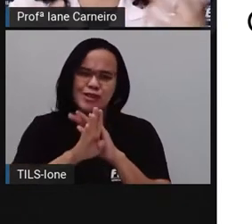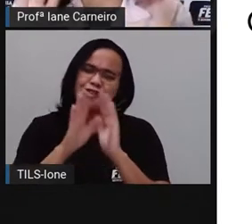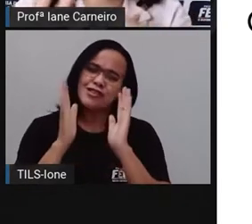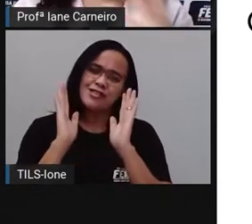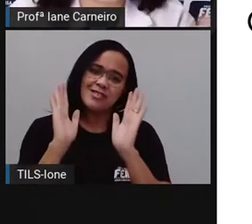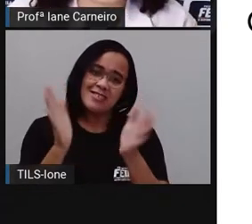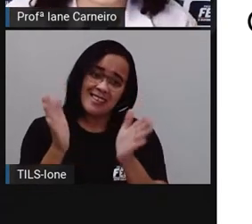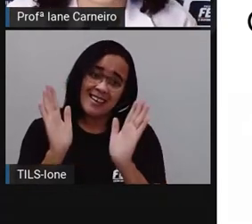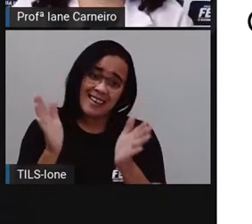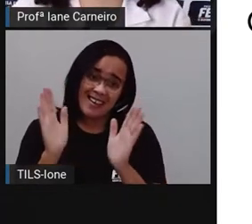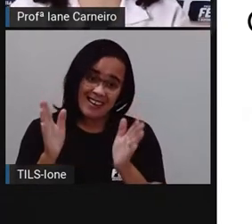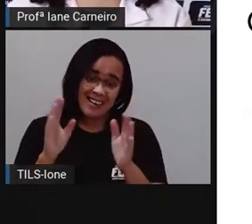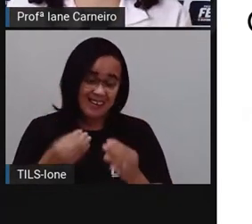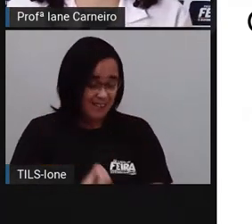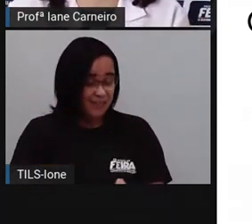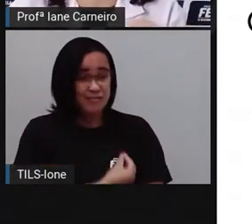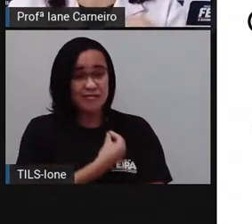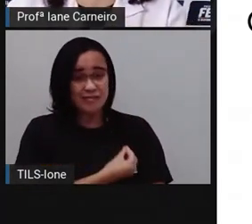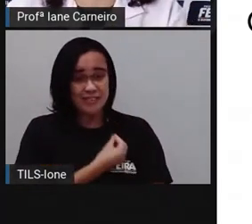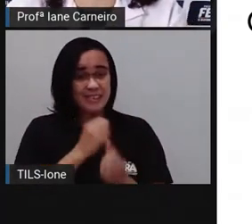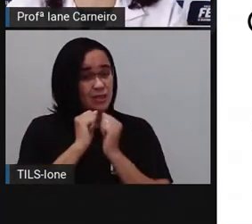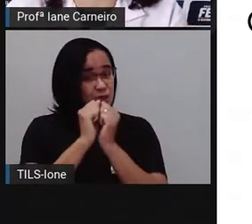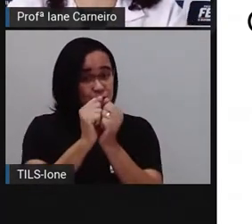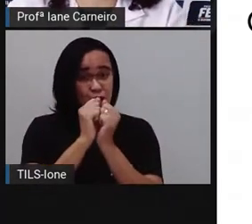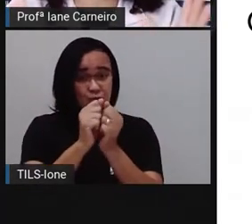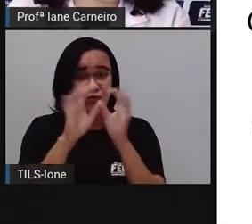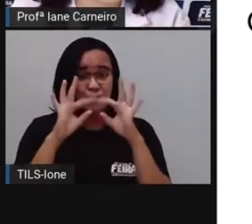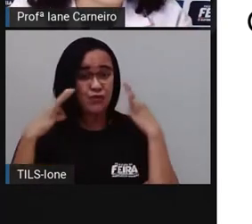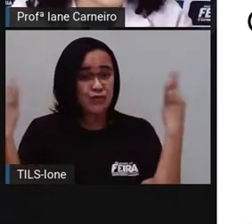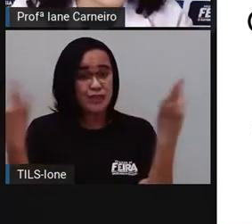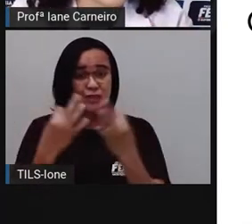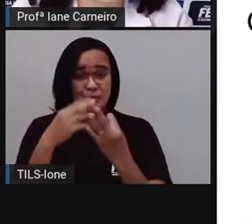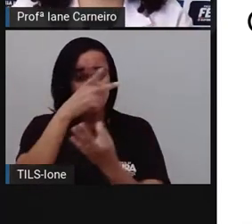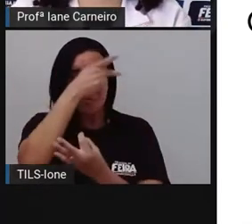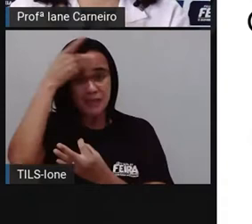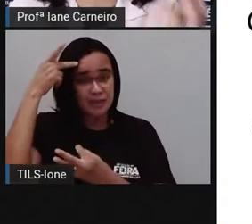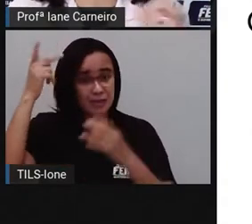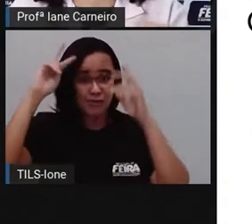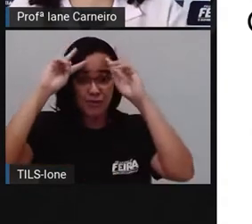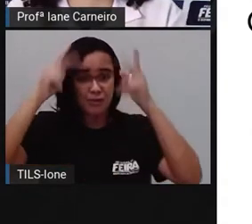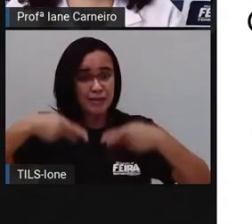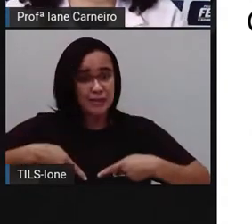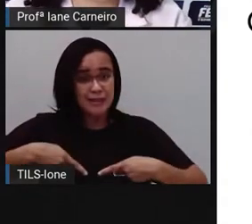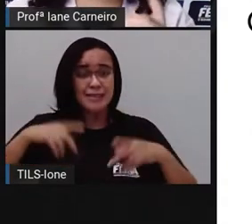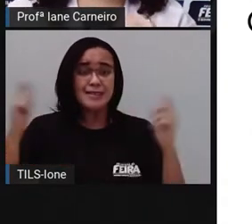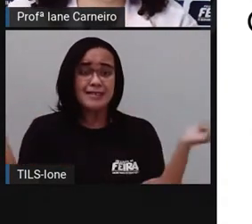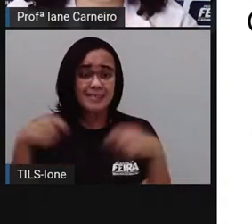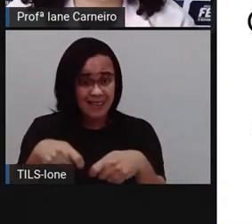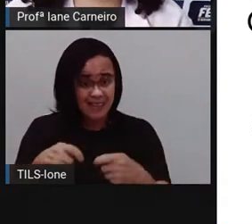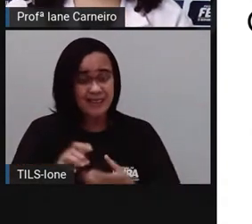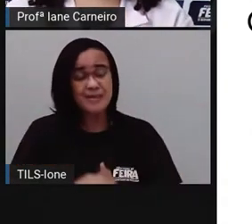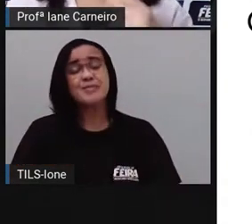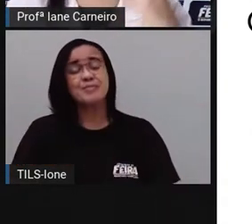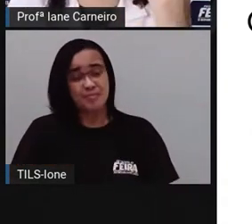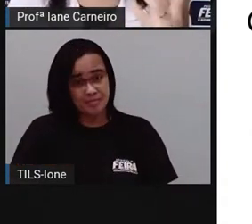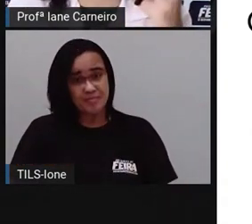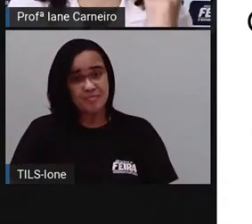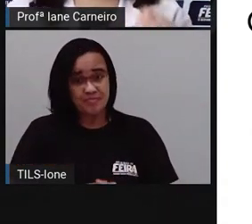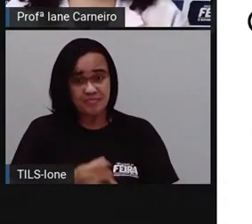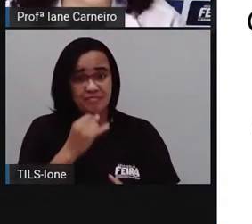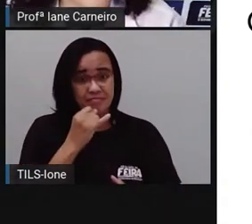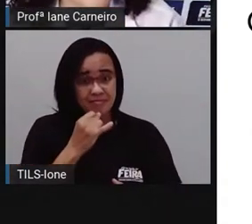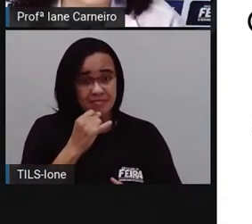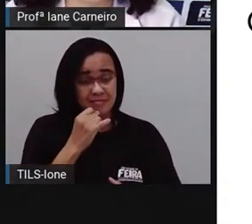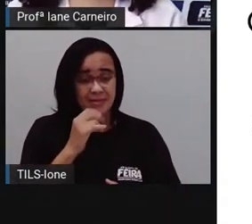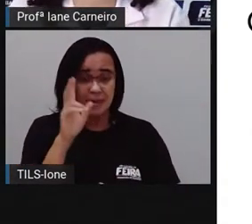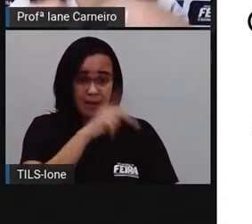já estão familiarizados com a convivência humana, né? Então, tem, por exemplo, a Pró uma vez foi para um local que